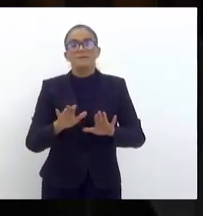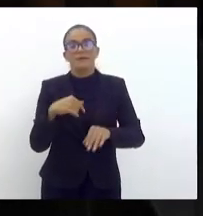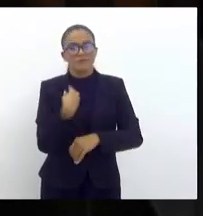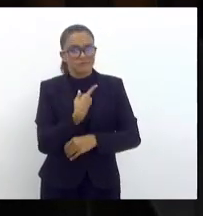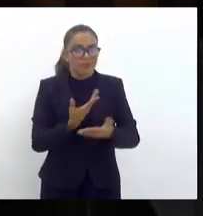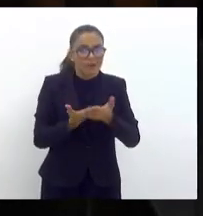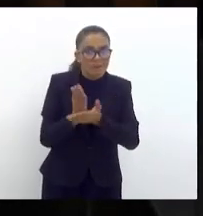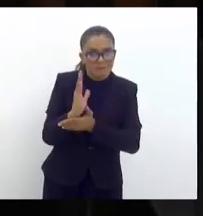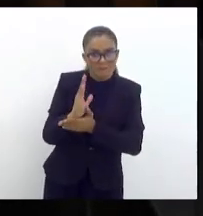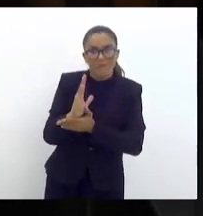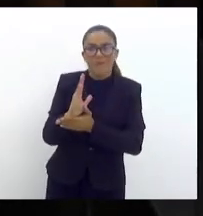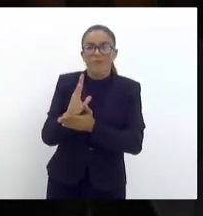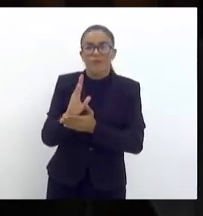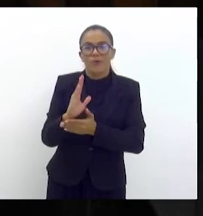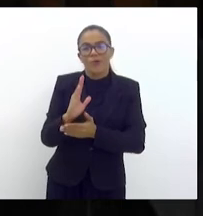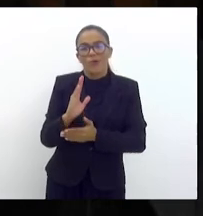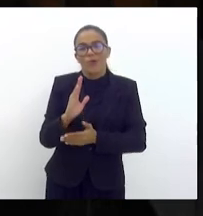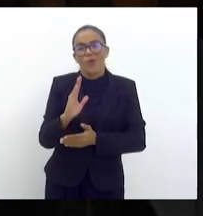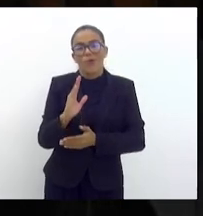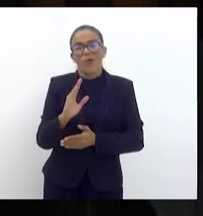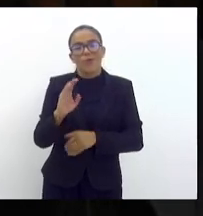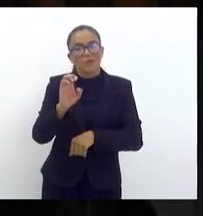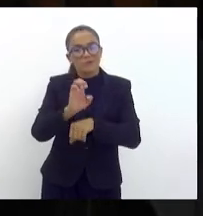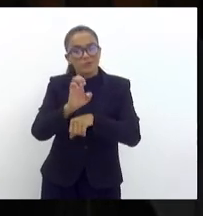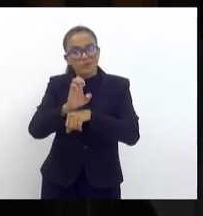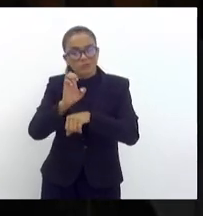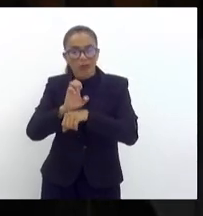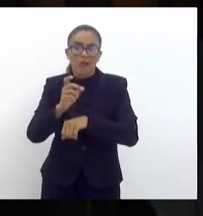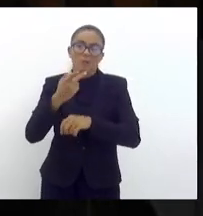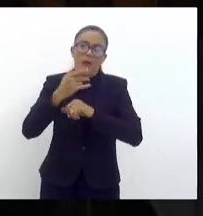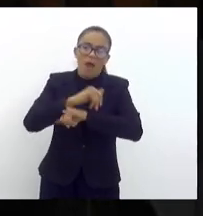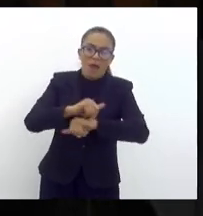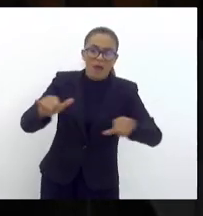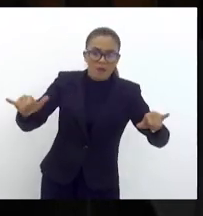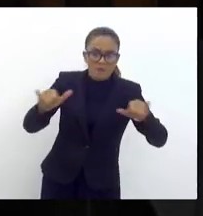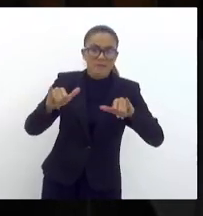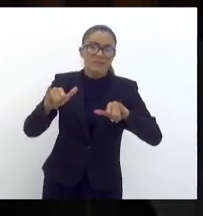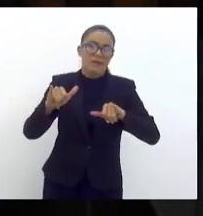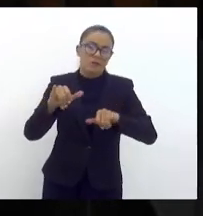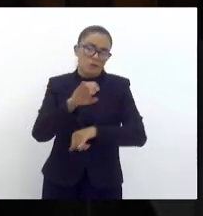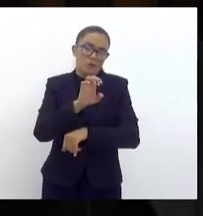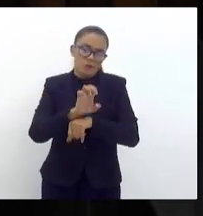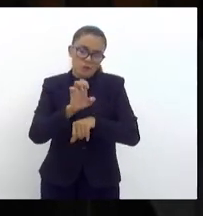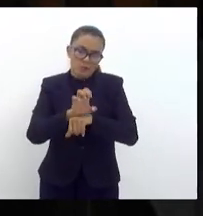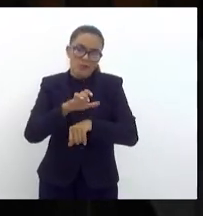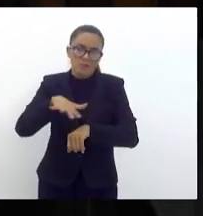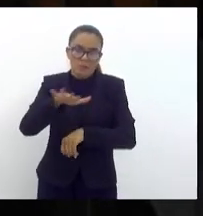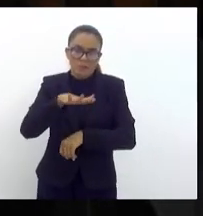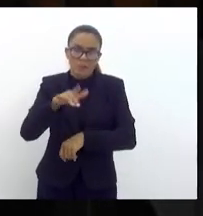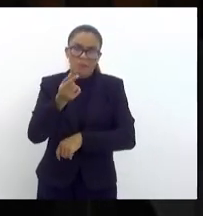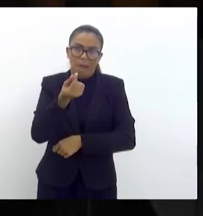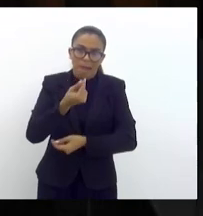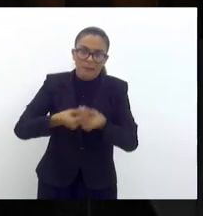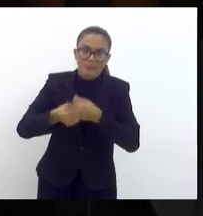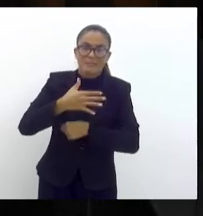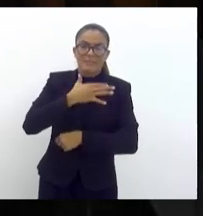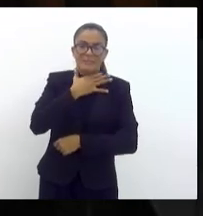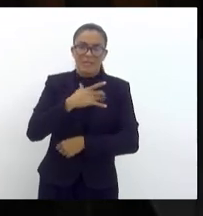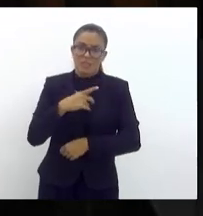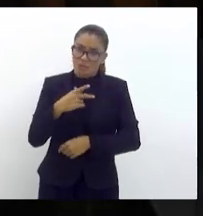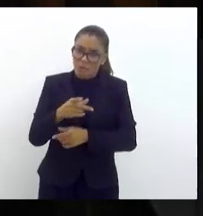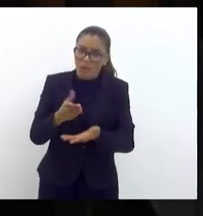aprovou aqui a entrada do Estado no regime, a gente também aprovou uma lei de teto de gastos,